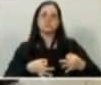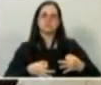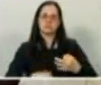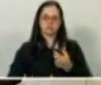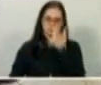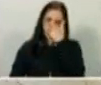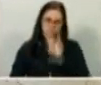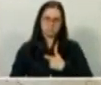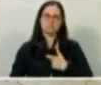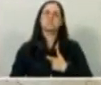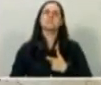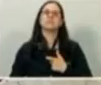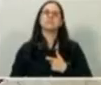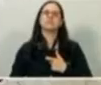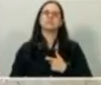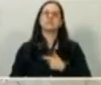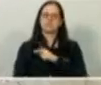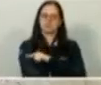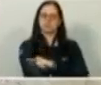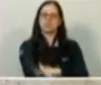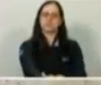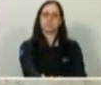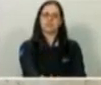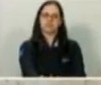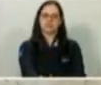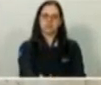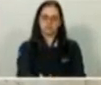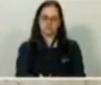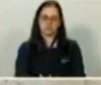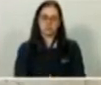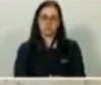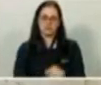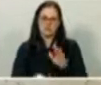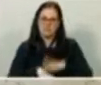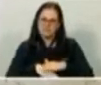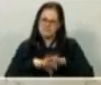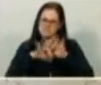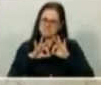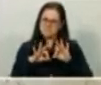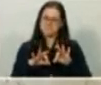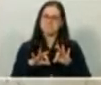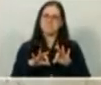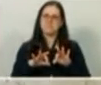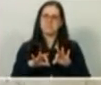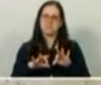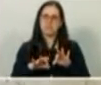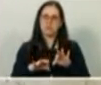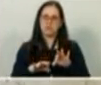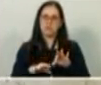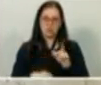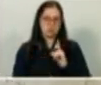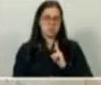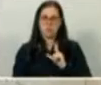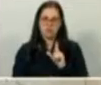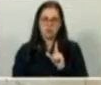postura, ter dignidade, fazer bem feito, não vir aqui para ter, vir aqui para ser.